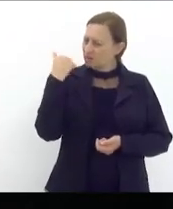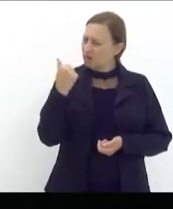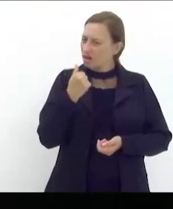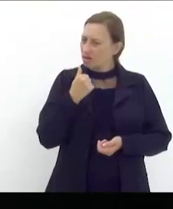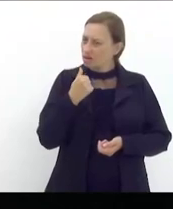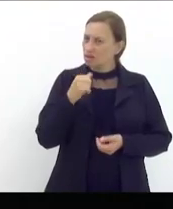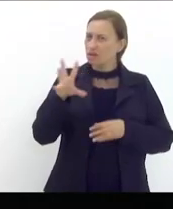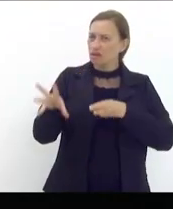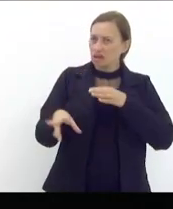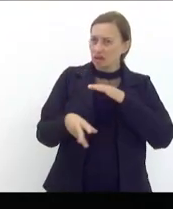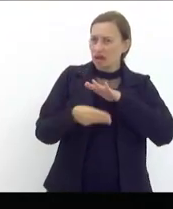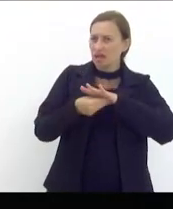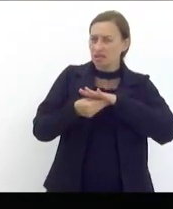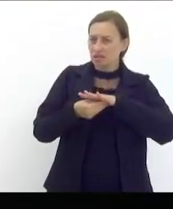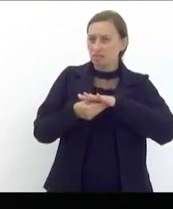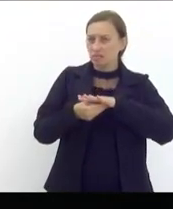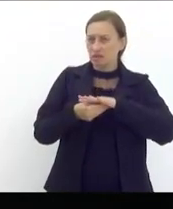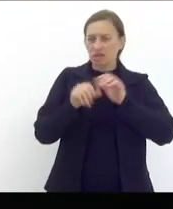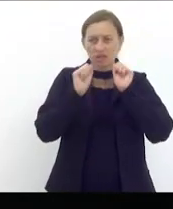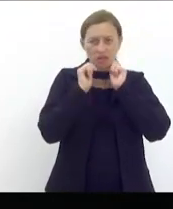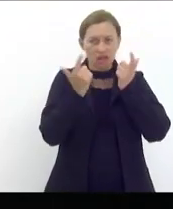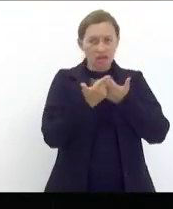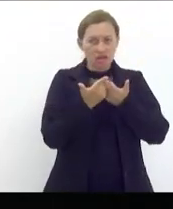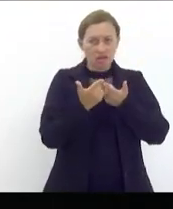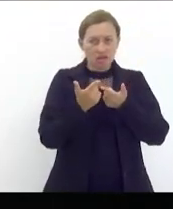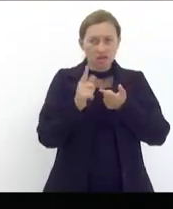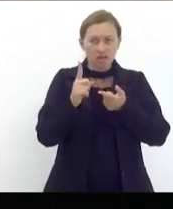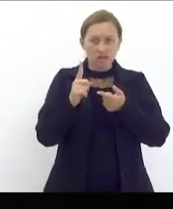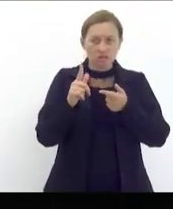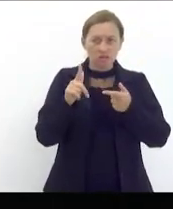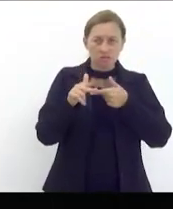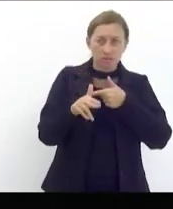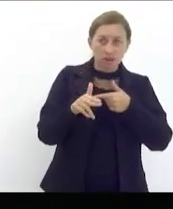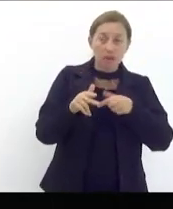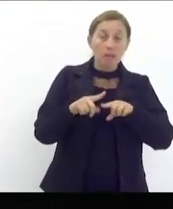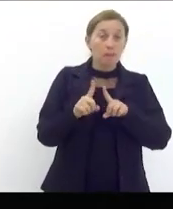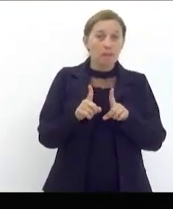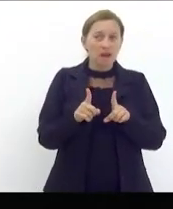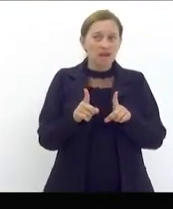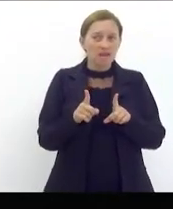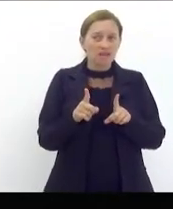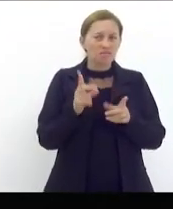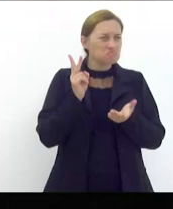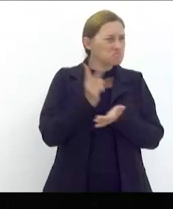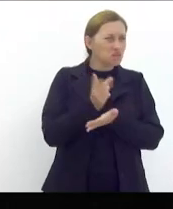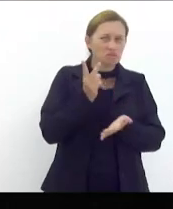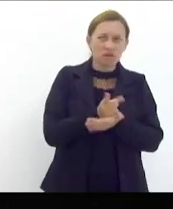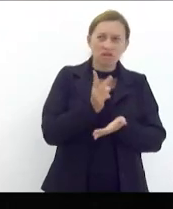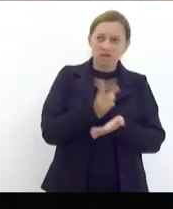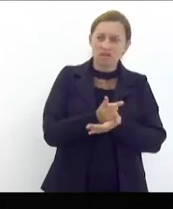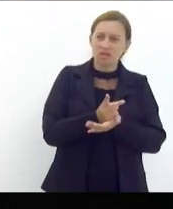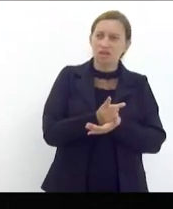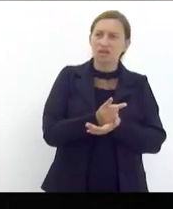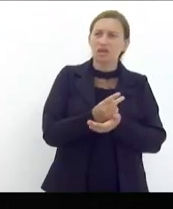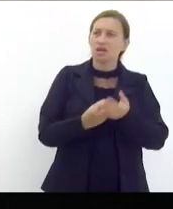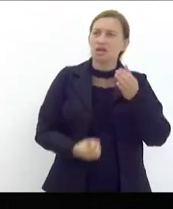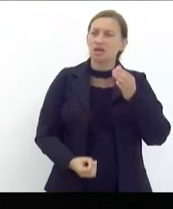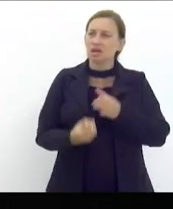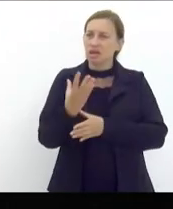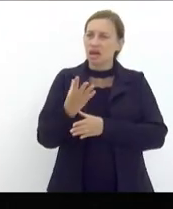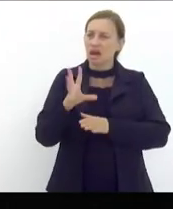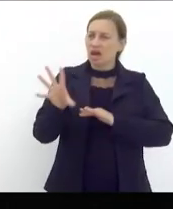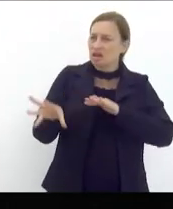emendas da assembleia legislativa não são impositivas e que mesmo assim isso não nos impede de fazer né essas